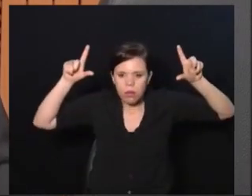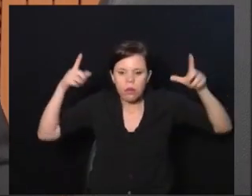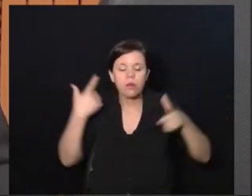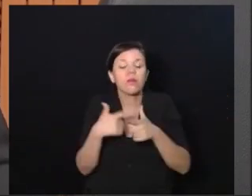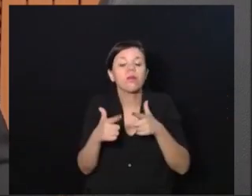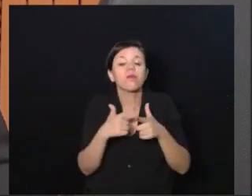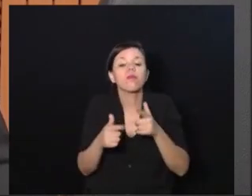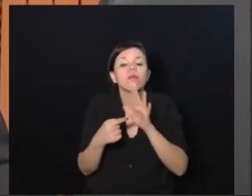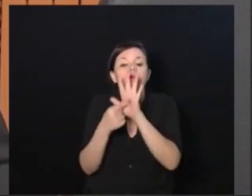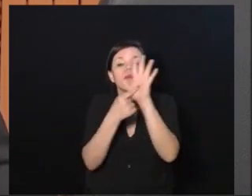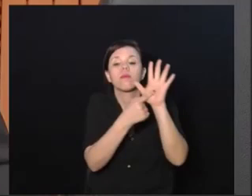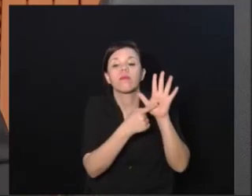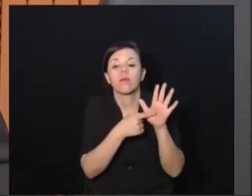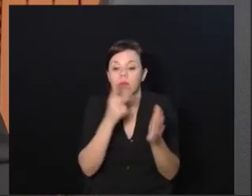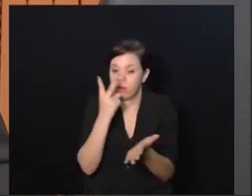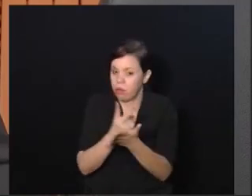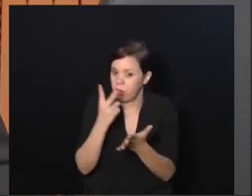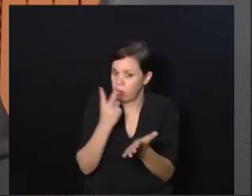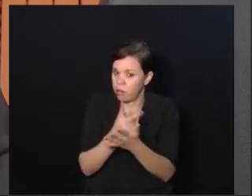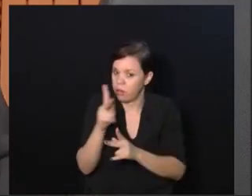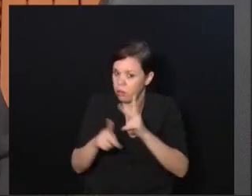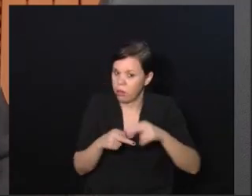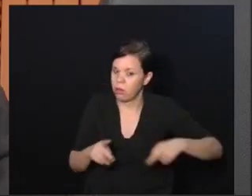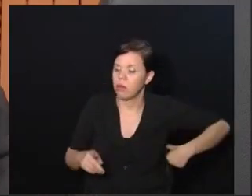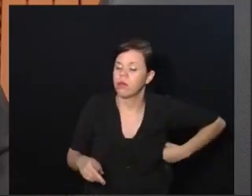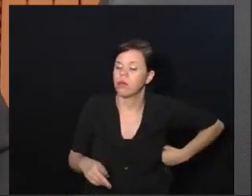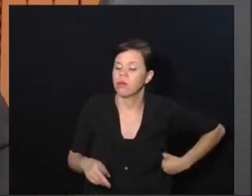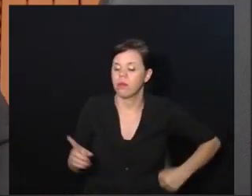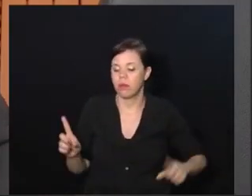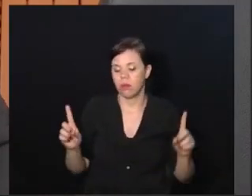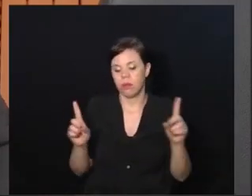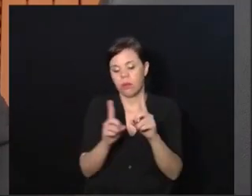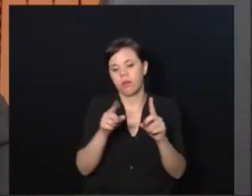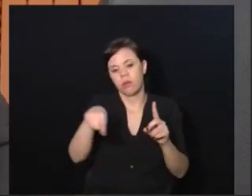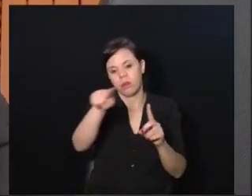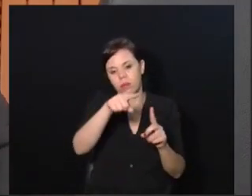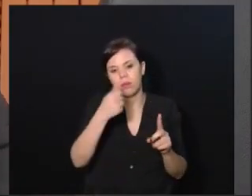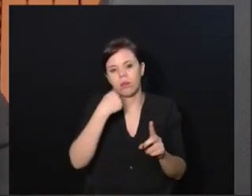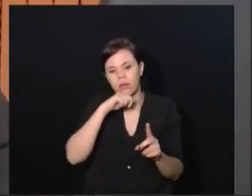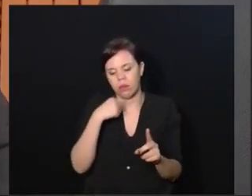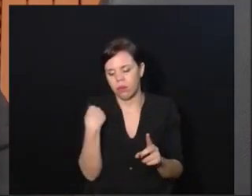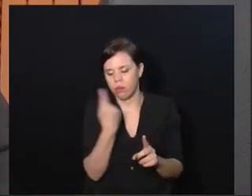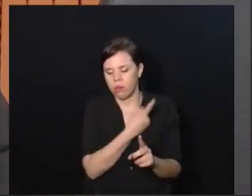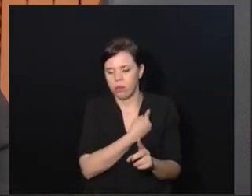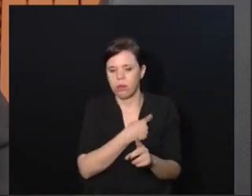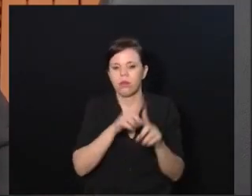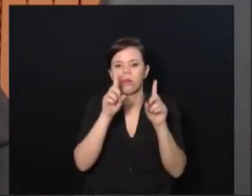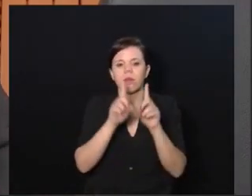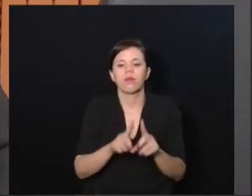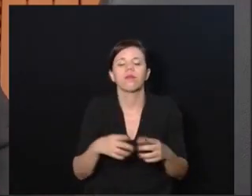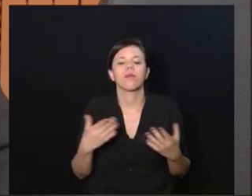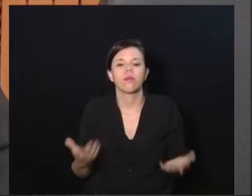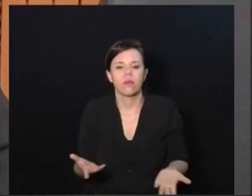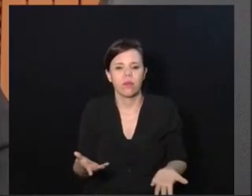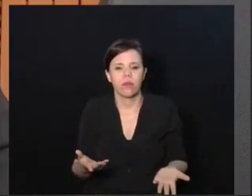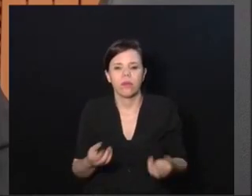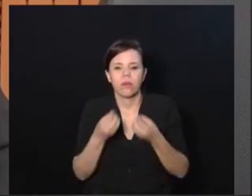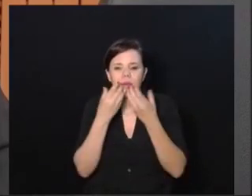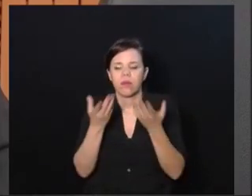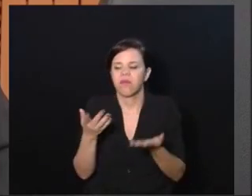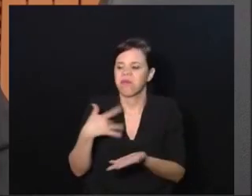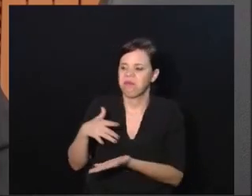São as mesmas pessoas que chegam próximos de vocês, mães, de nós, com deficiência, e falam assim,